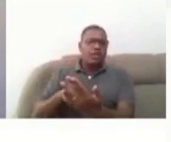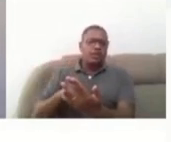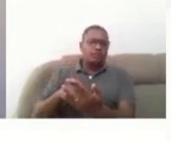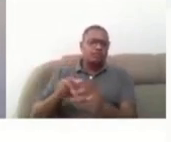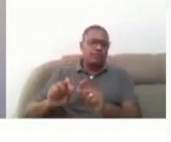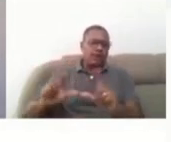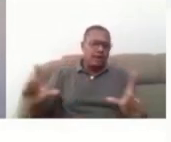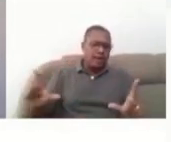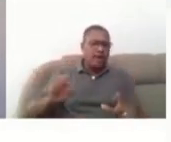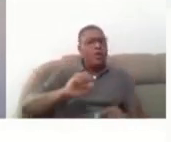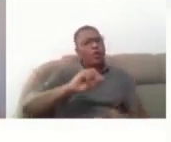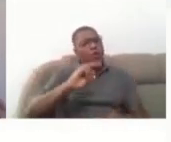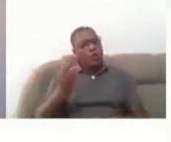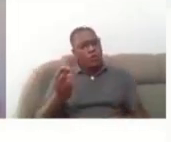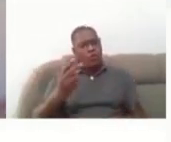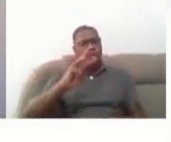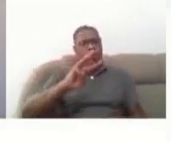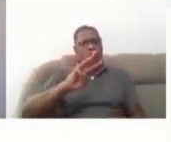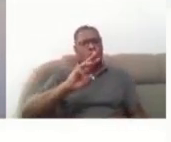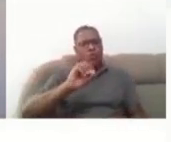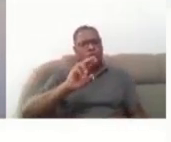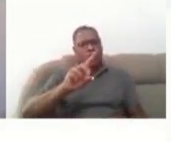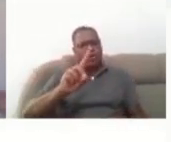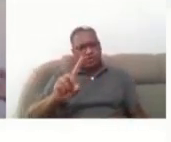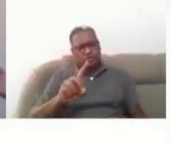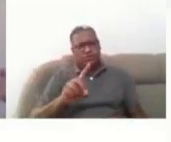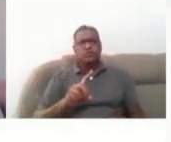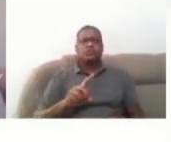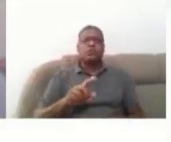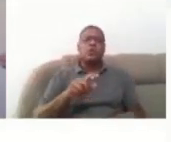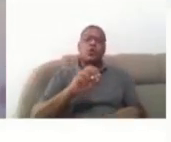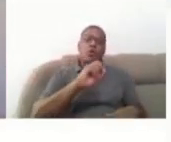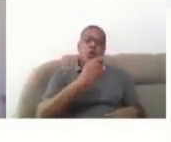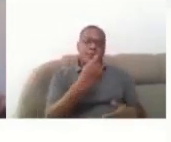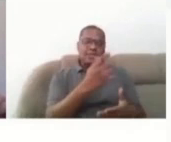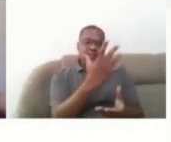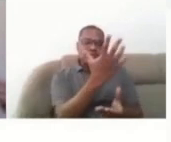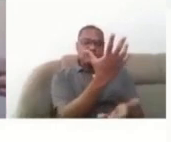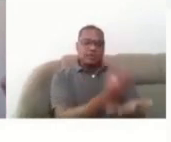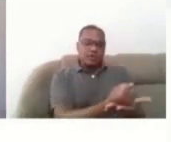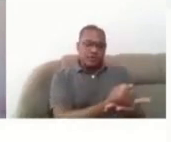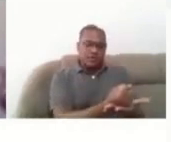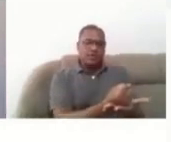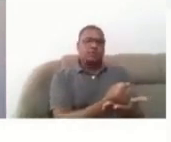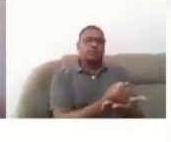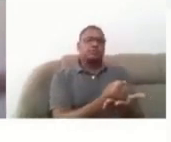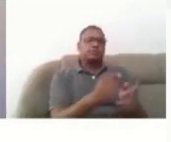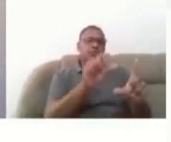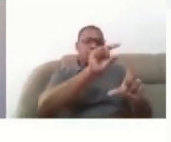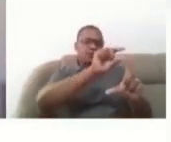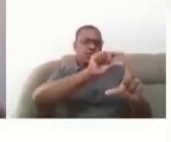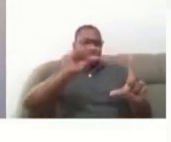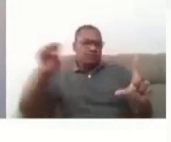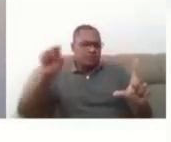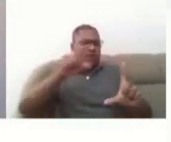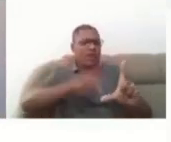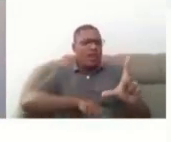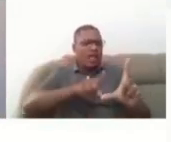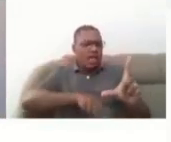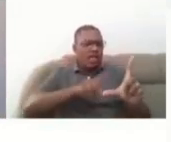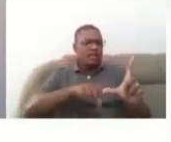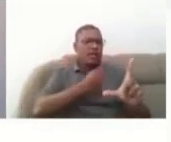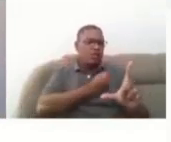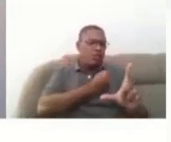Word. Ou eu preciso que seja salvo o arquivo com uma fonte Arial, tamanho 20, 24,